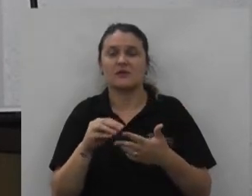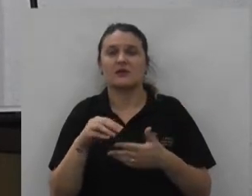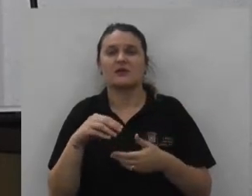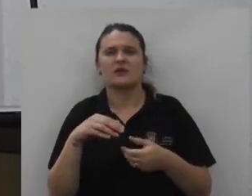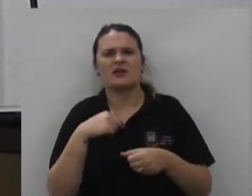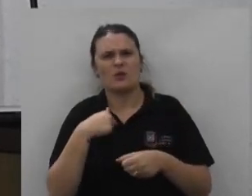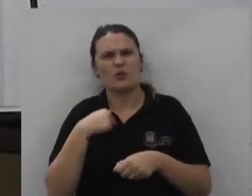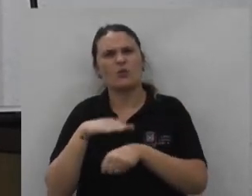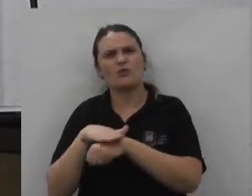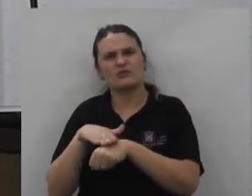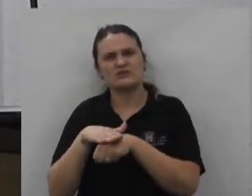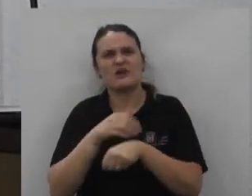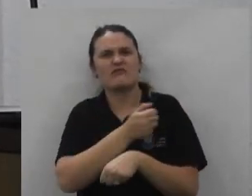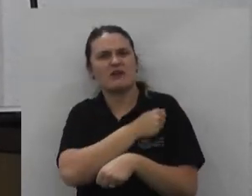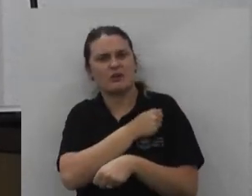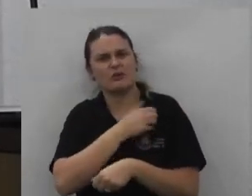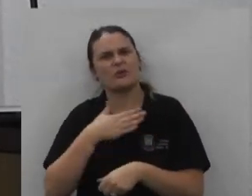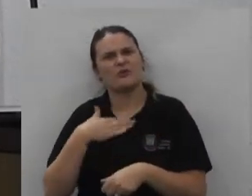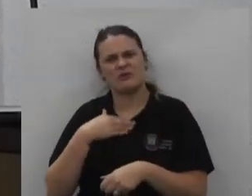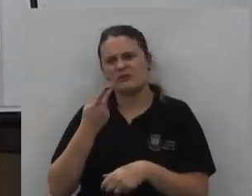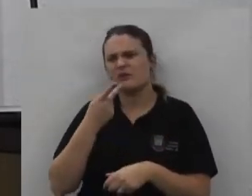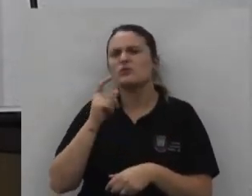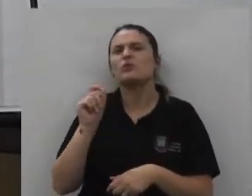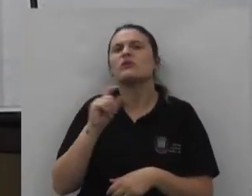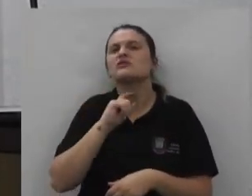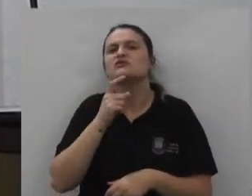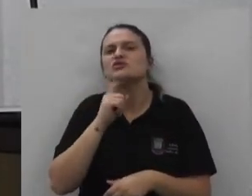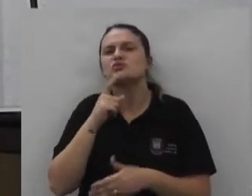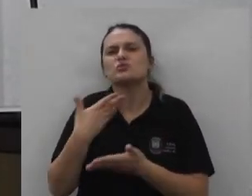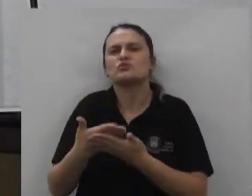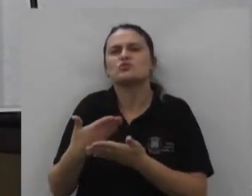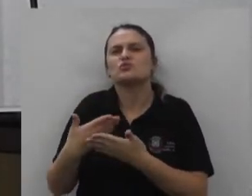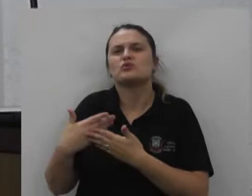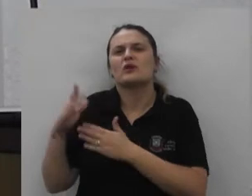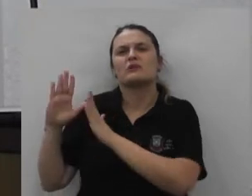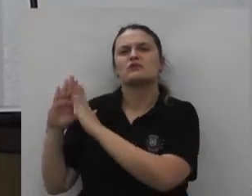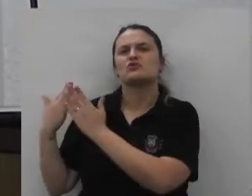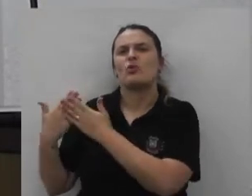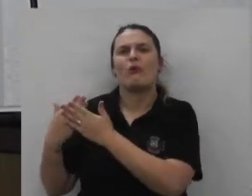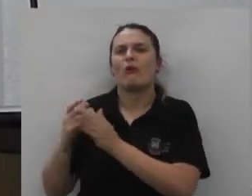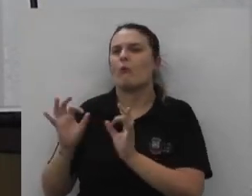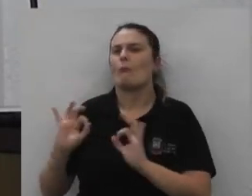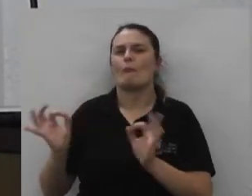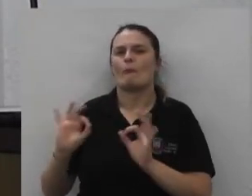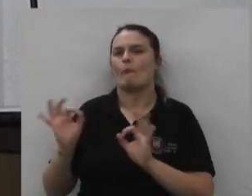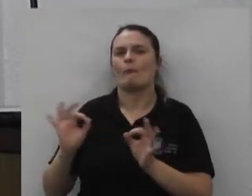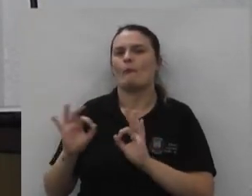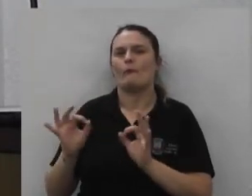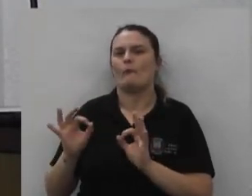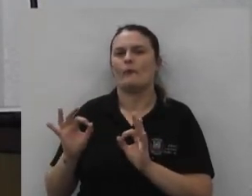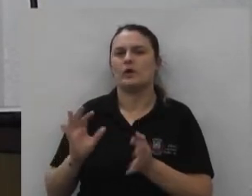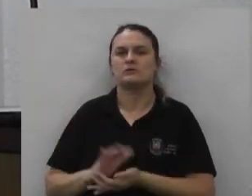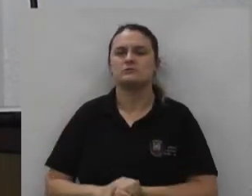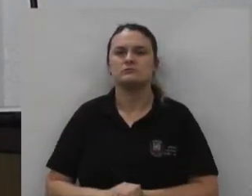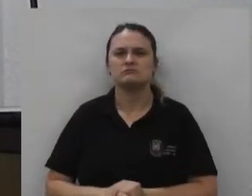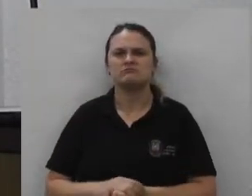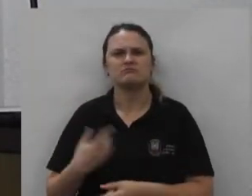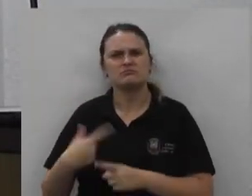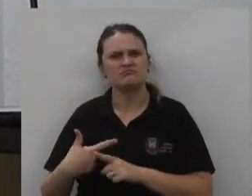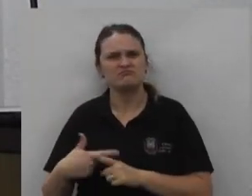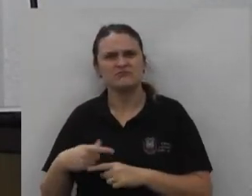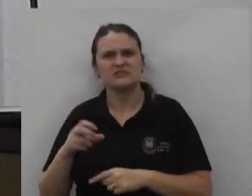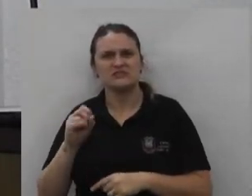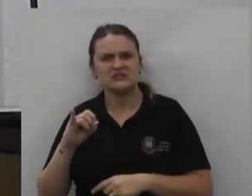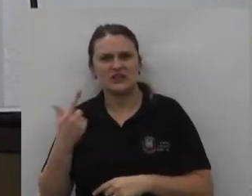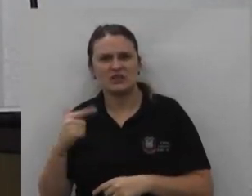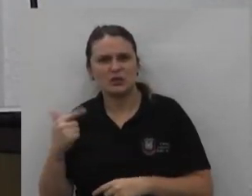conversava com alunos meus eles disseram o que adiantou estudar tudo aquilo na escola se nada valeu se